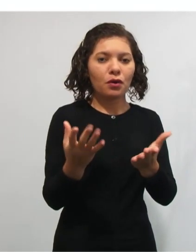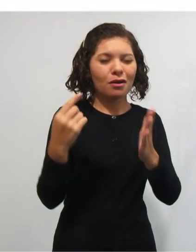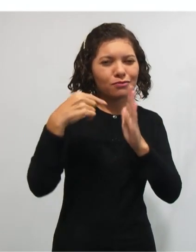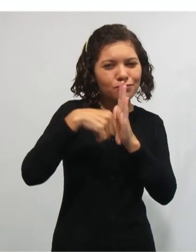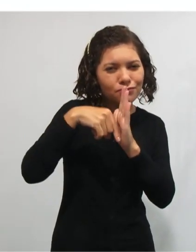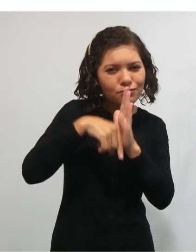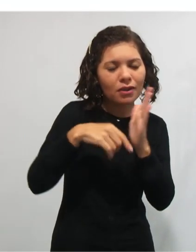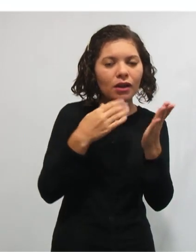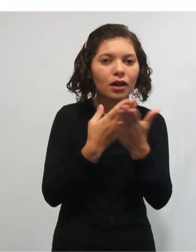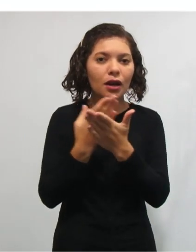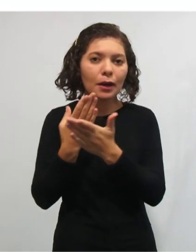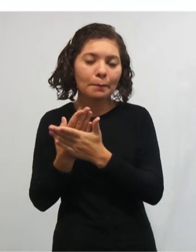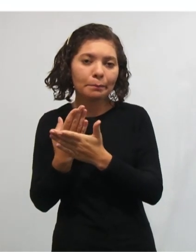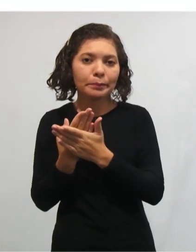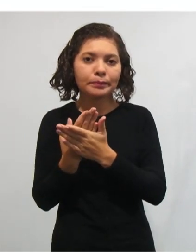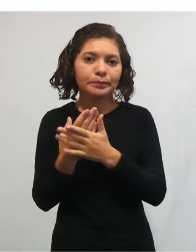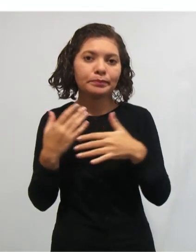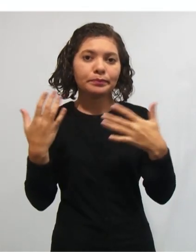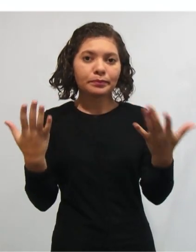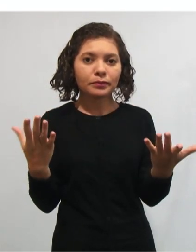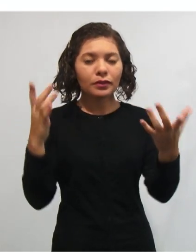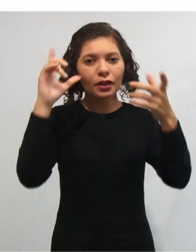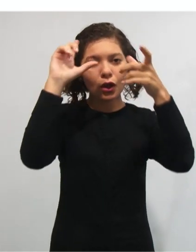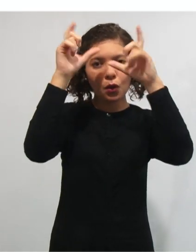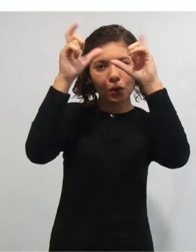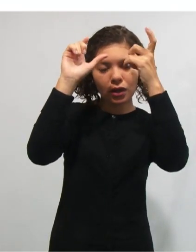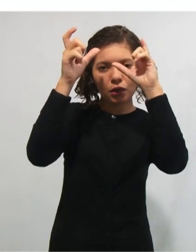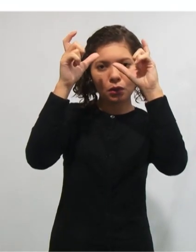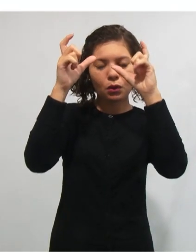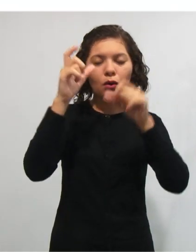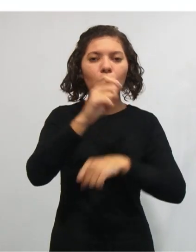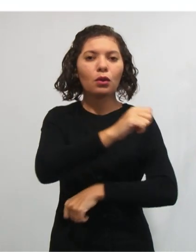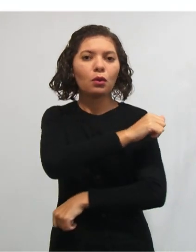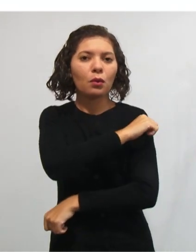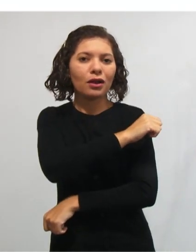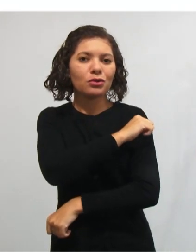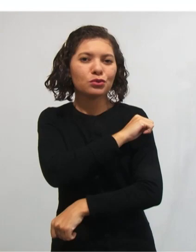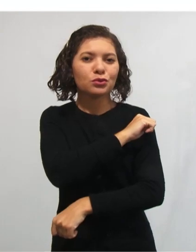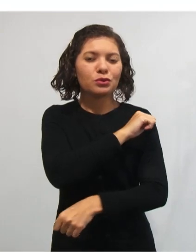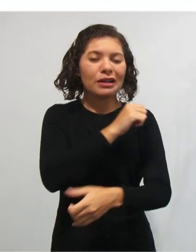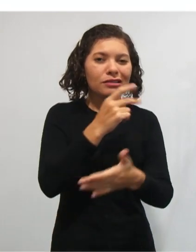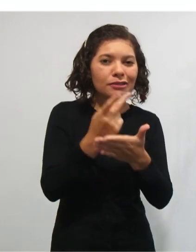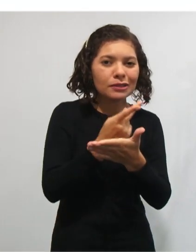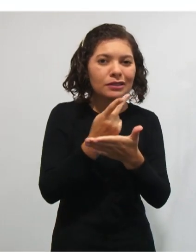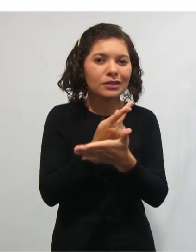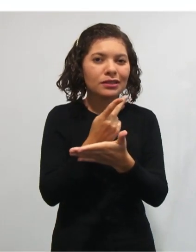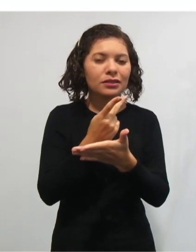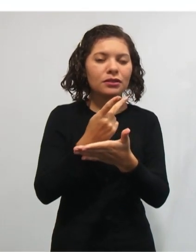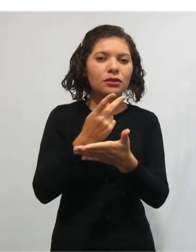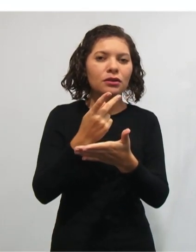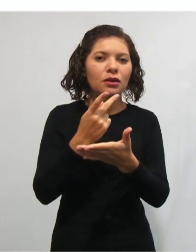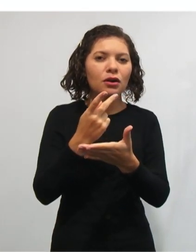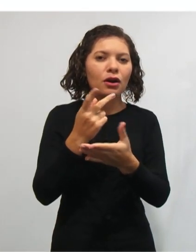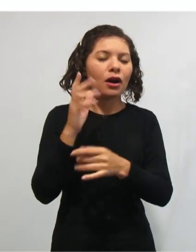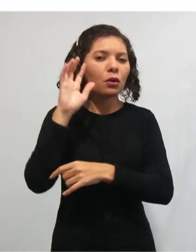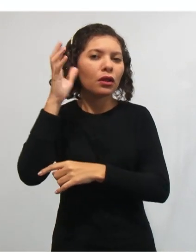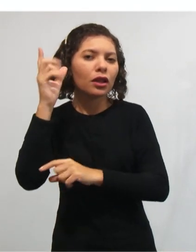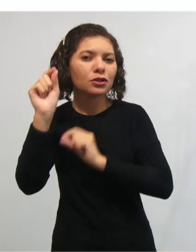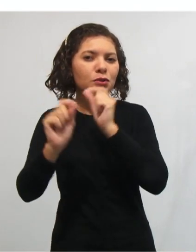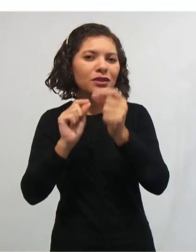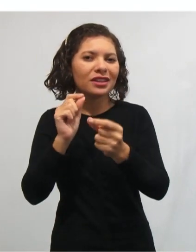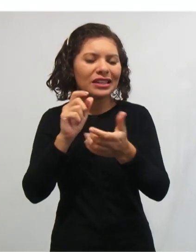A desortografia, então, o aluno nos aspectos de erro, ele sempre vai estar cometendo erros